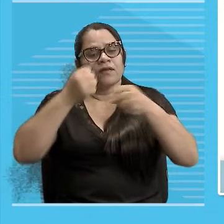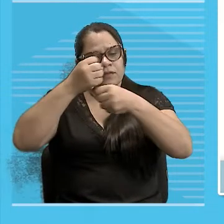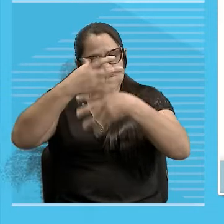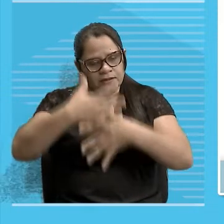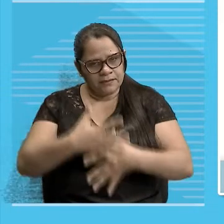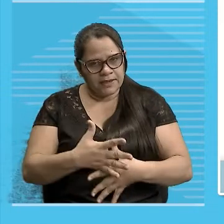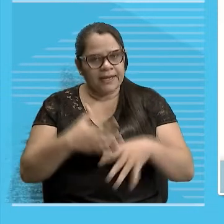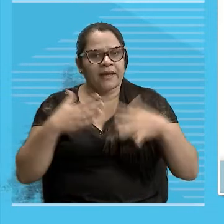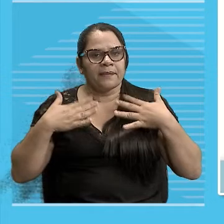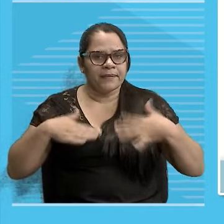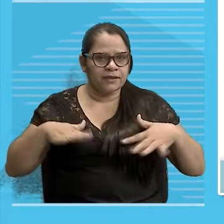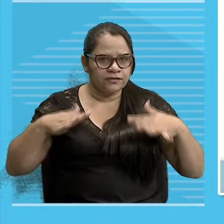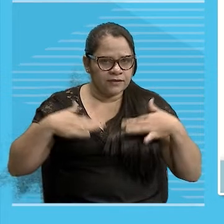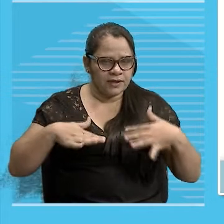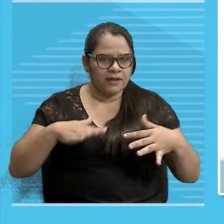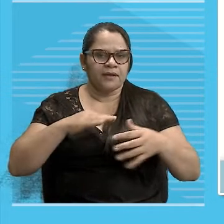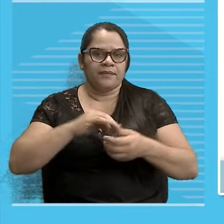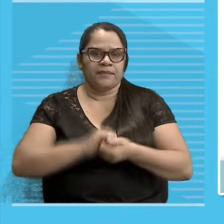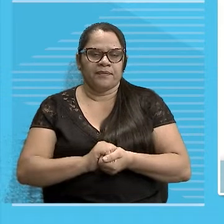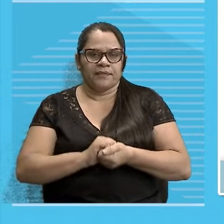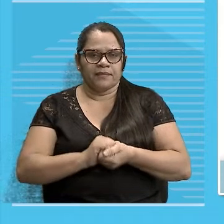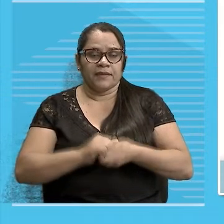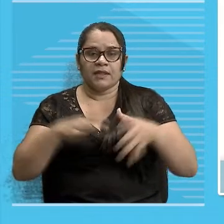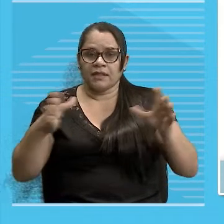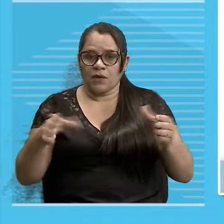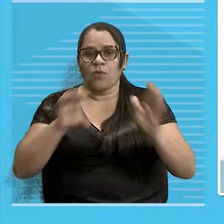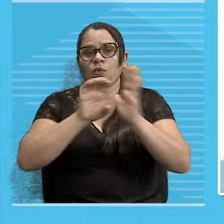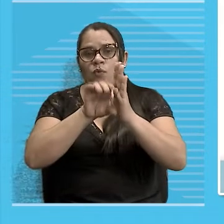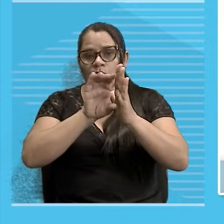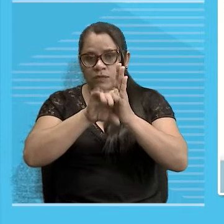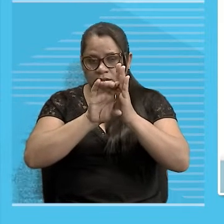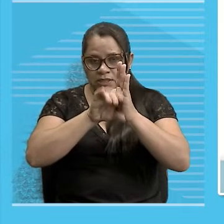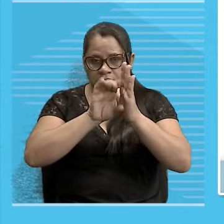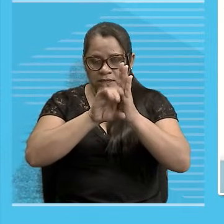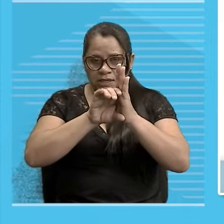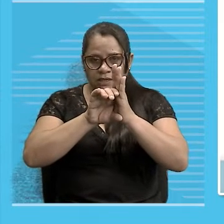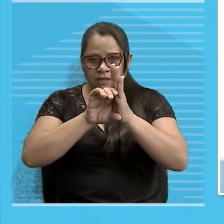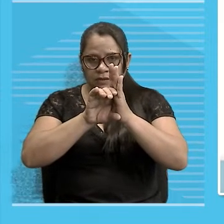Esse conceito Esse